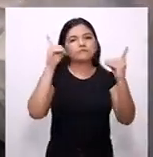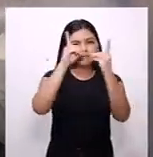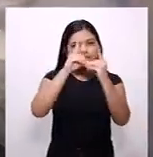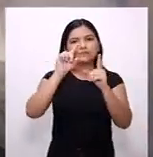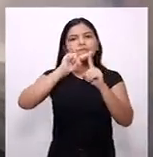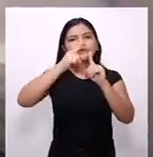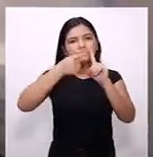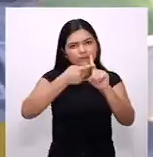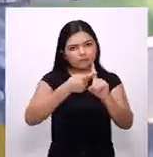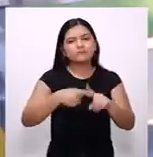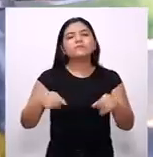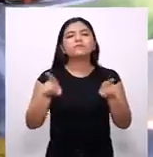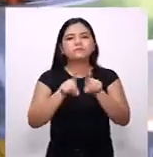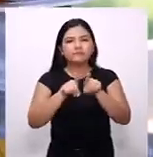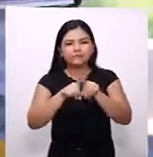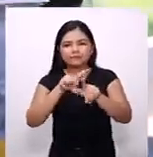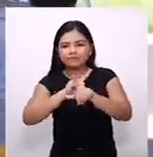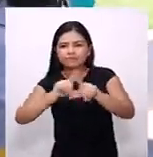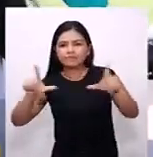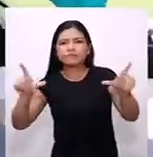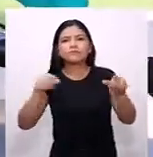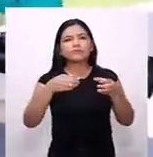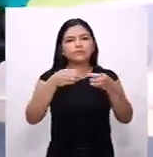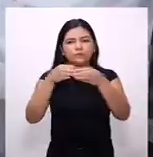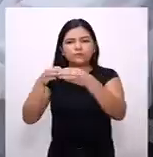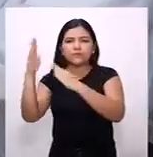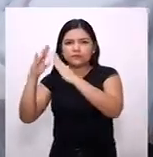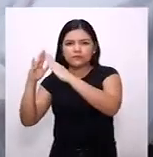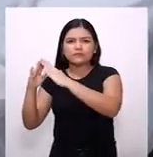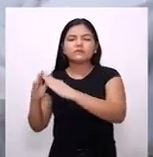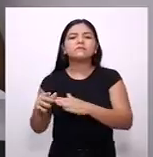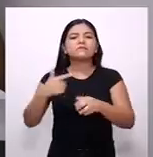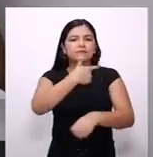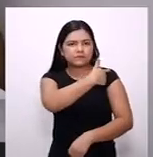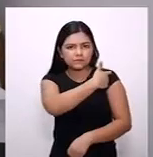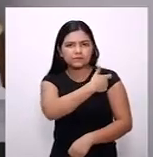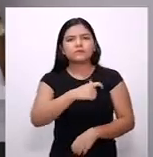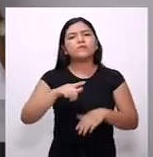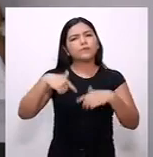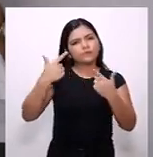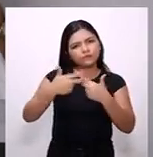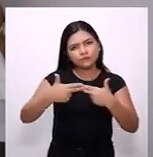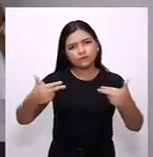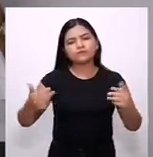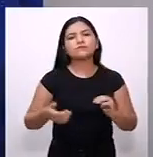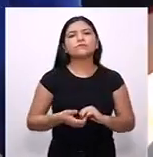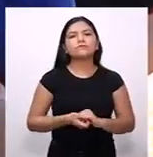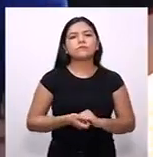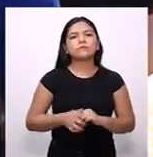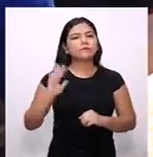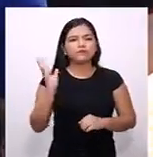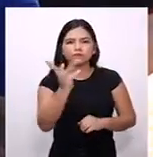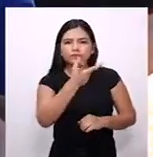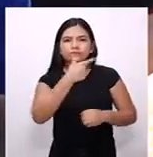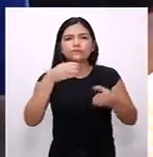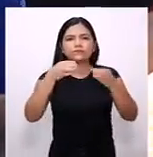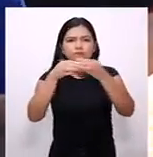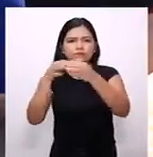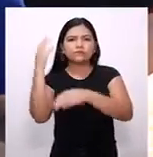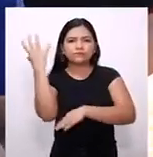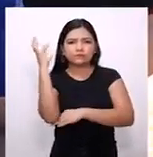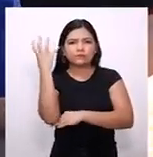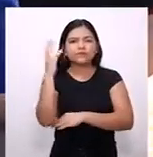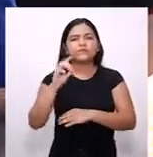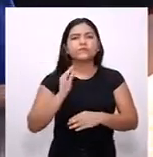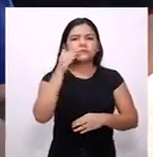atendimento às gestantes, sanitização nas comunidades, vacinas, dentre outros serviços. Em todas as comunidades que nós formos,